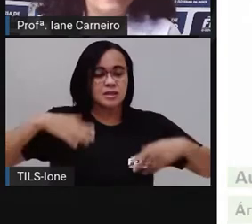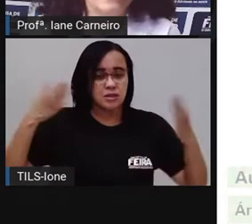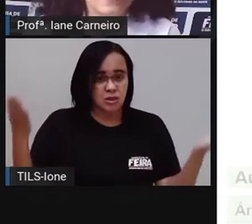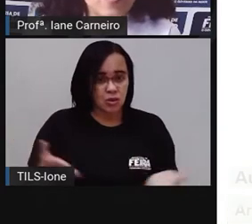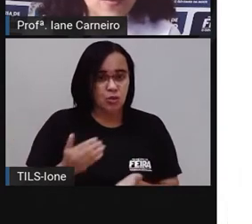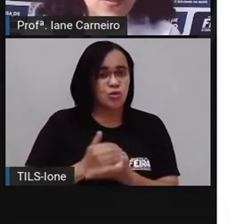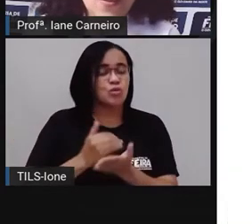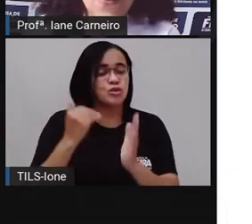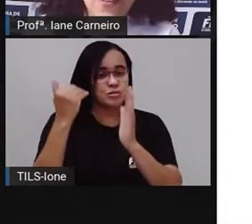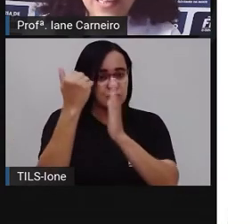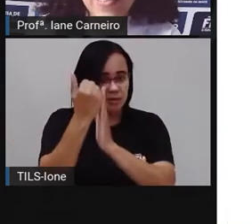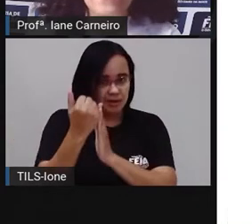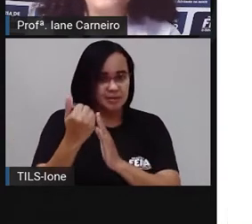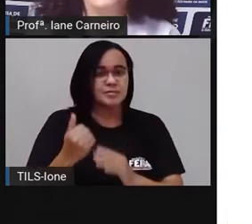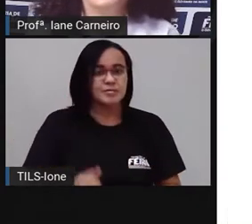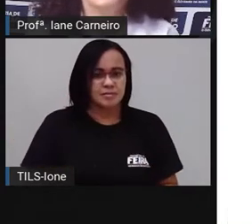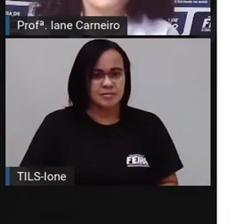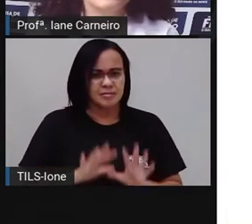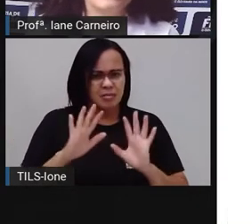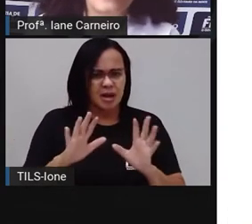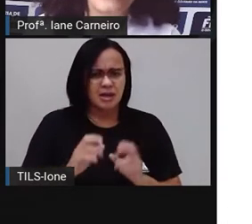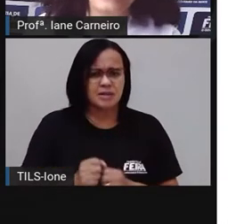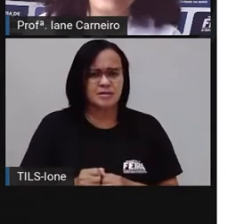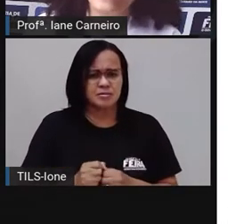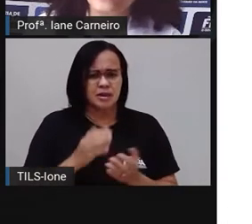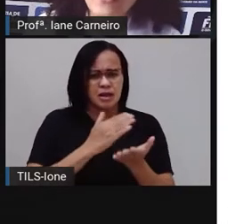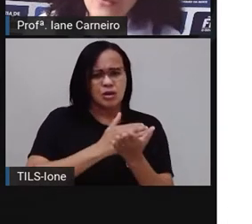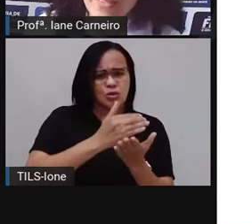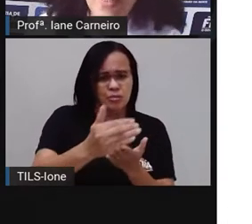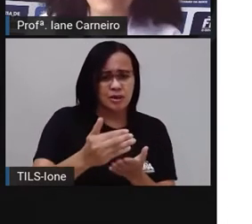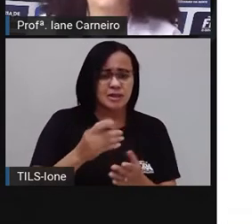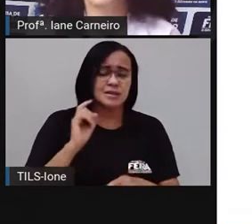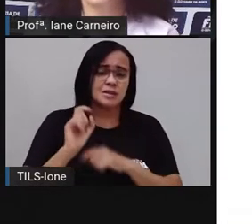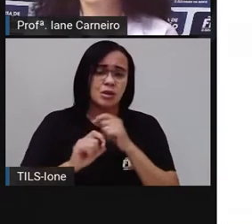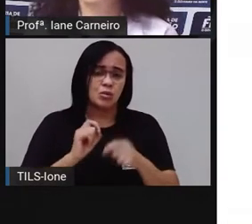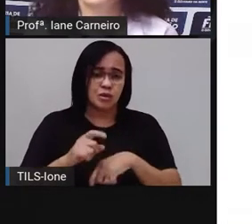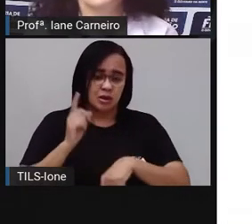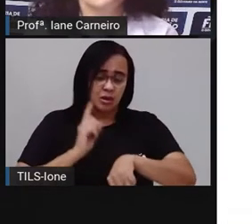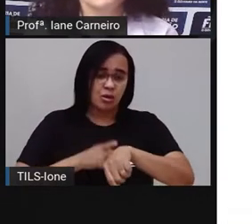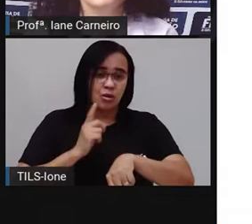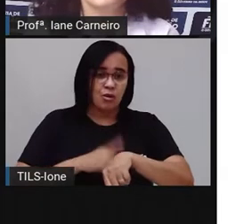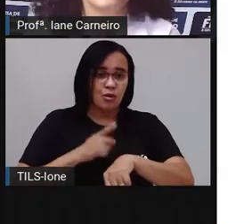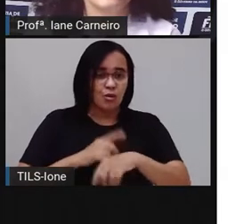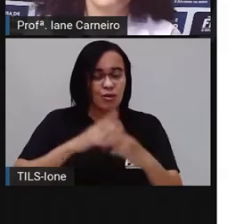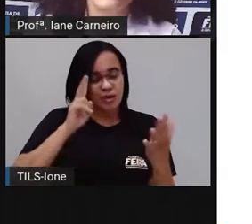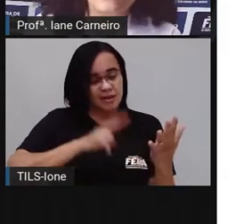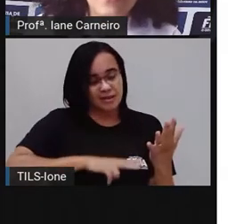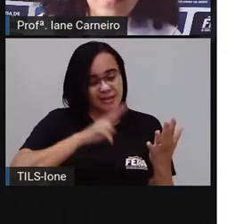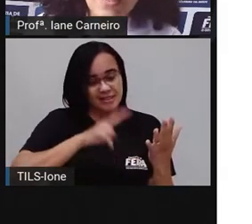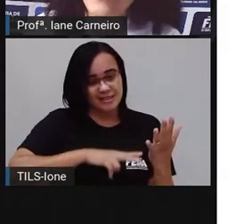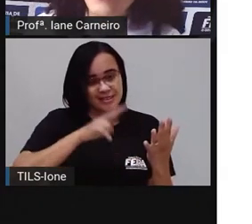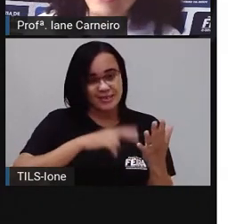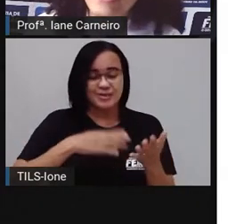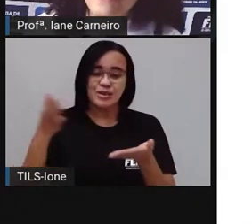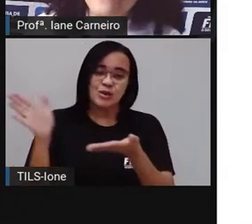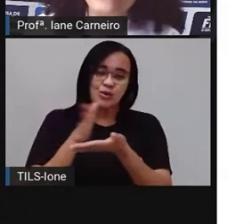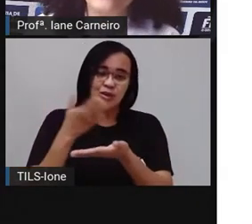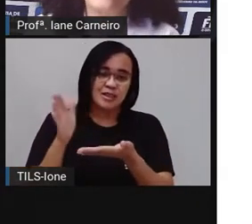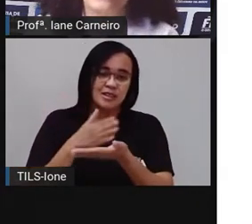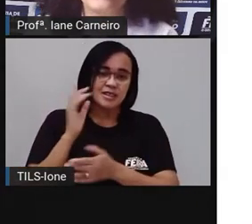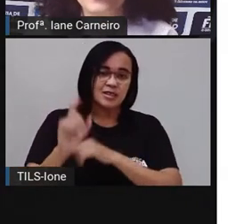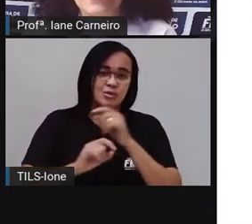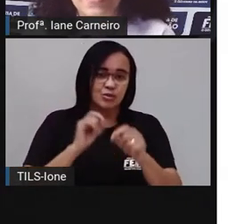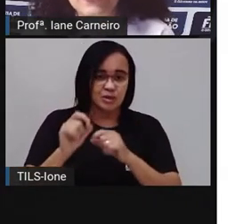Para dar início à nossa conversa, nós vamos para a hora da leitura. E a Pró trouxe o livro Minha Família é Colorida,